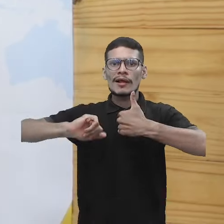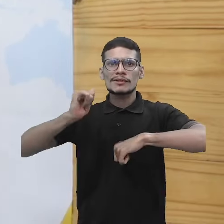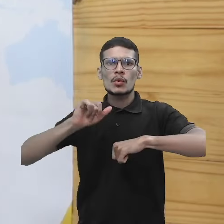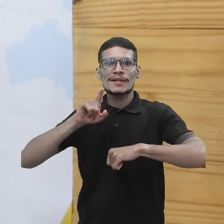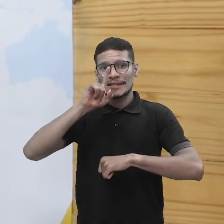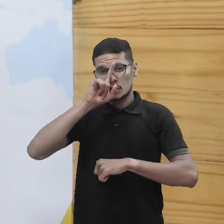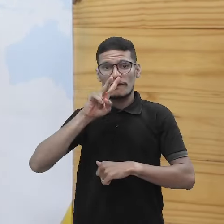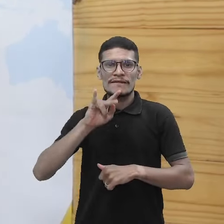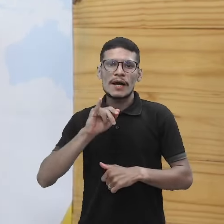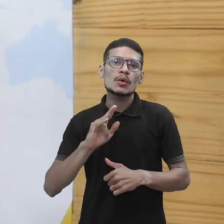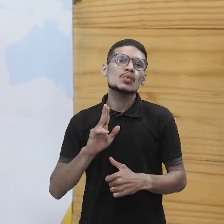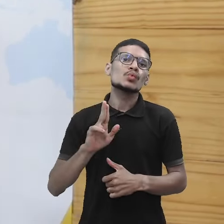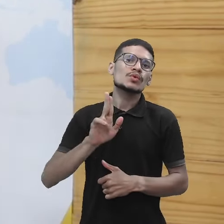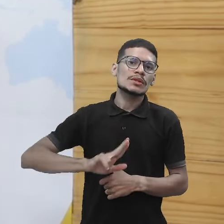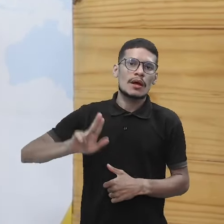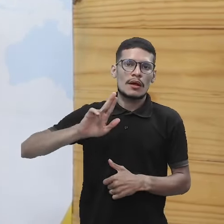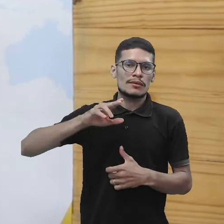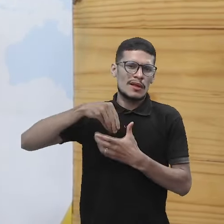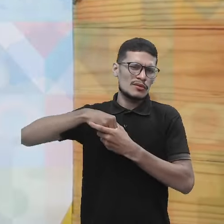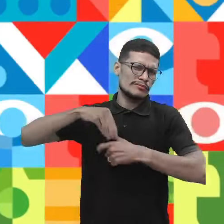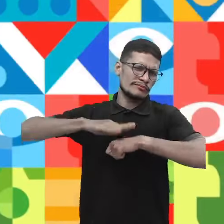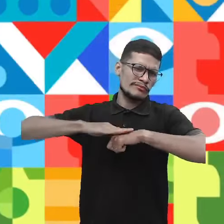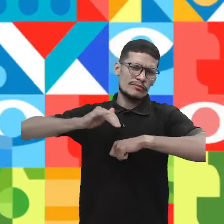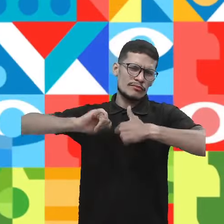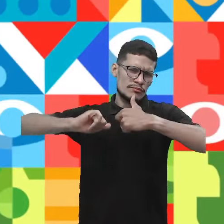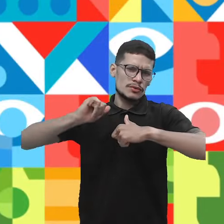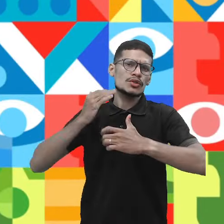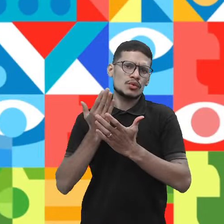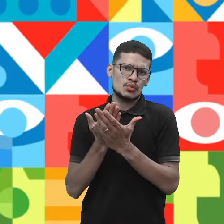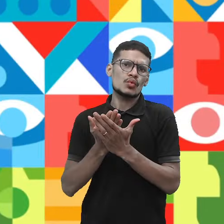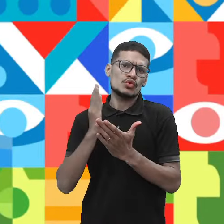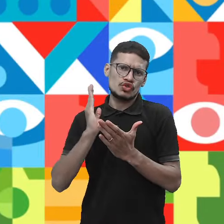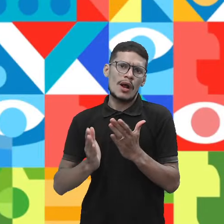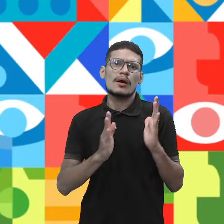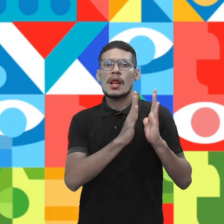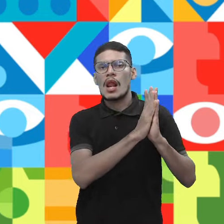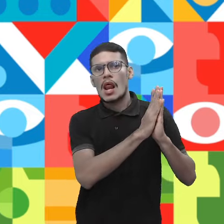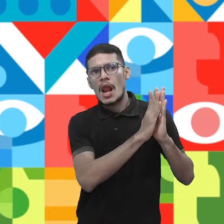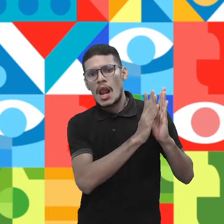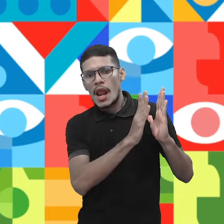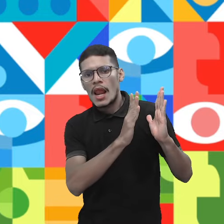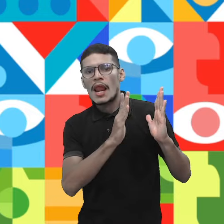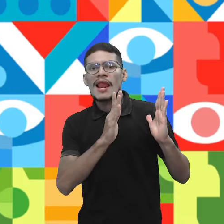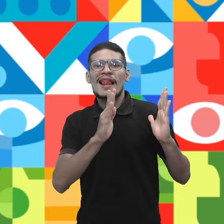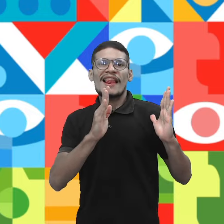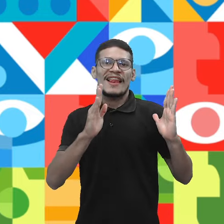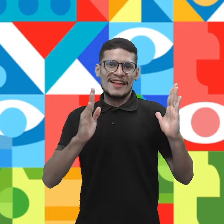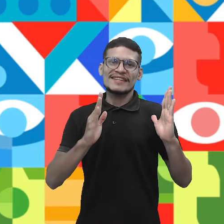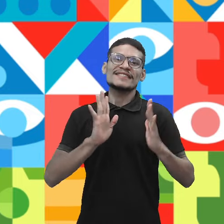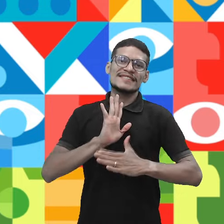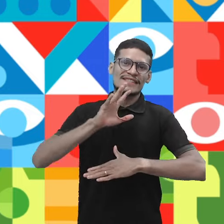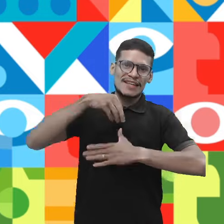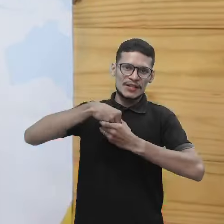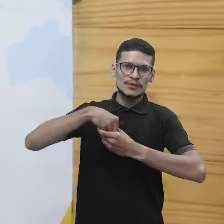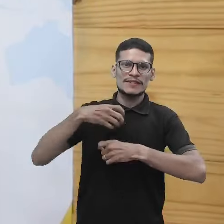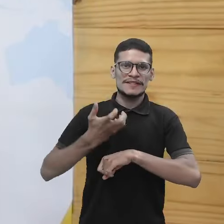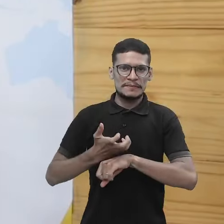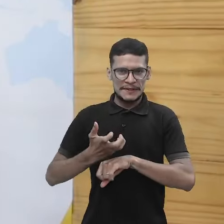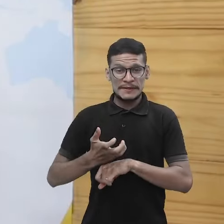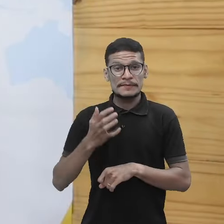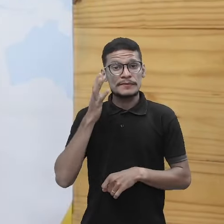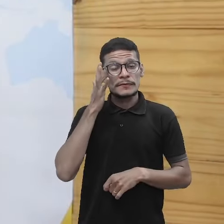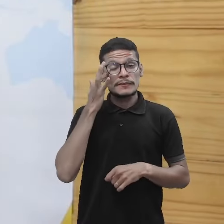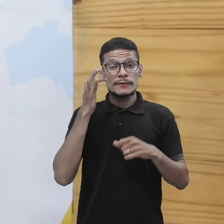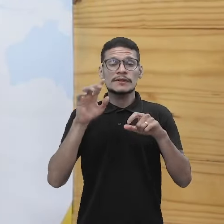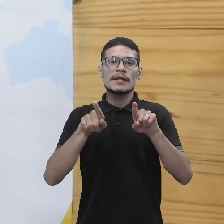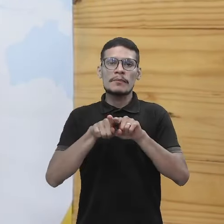são utilizadas nesse processo de avaliação que foi o que a gente viu durante todo esse período aqui da nossa disciplina e aí também